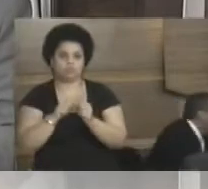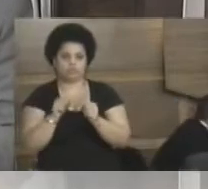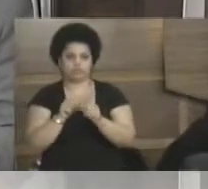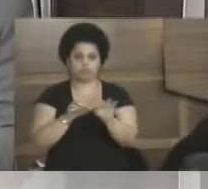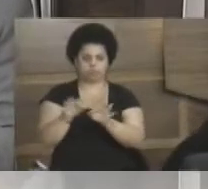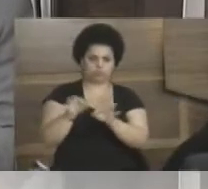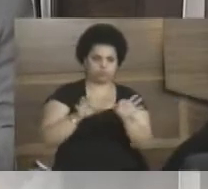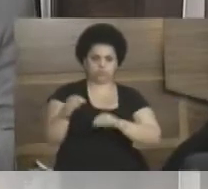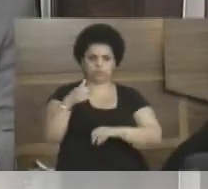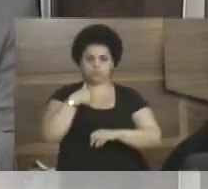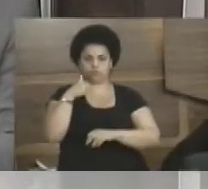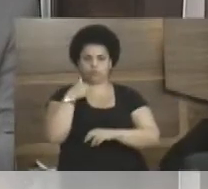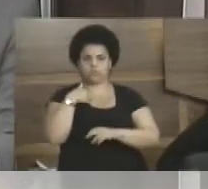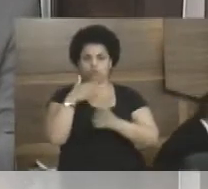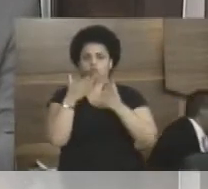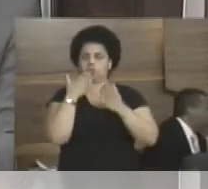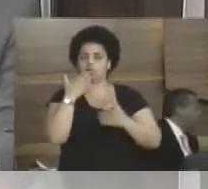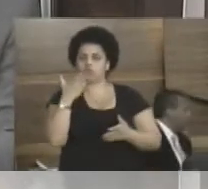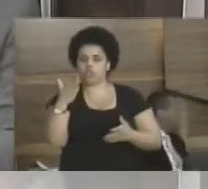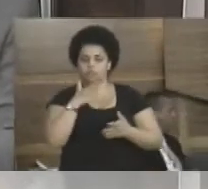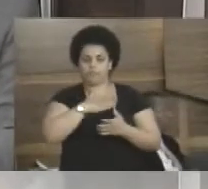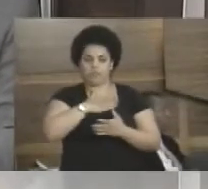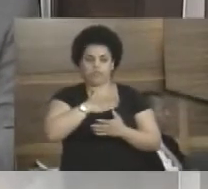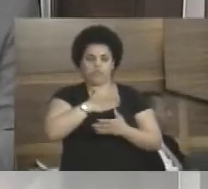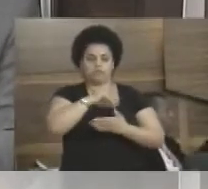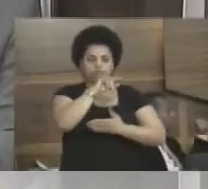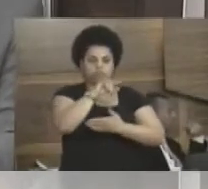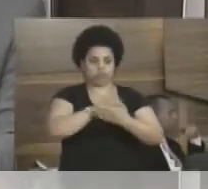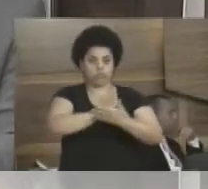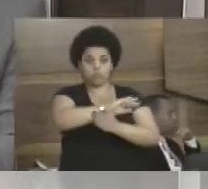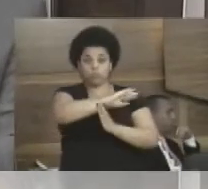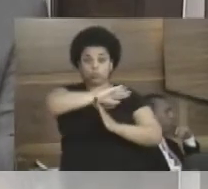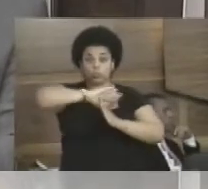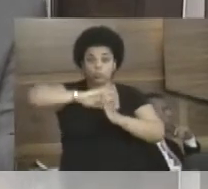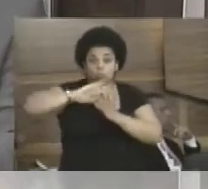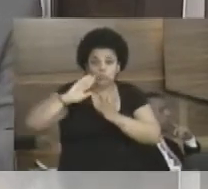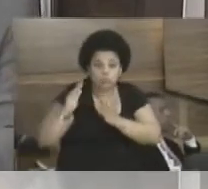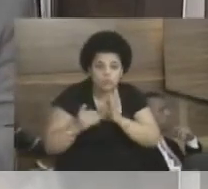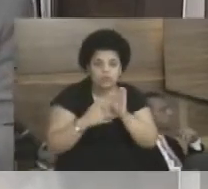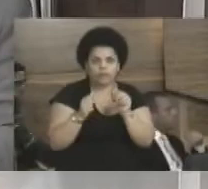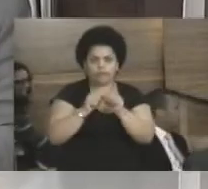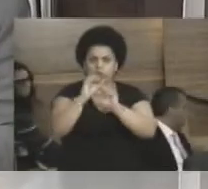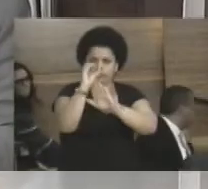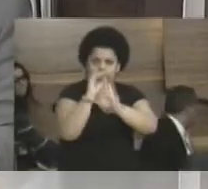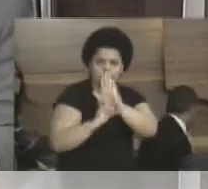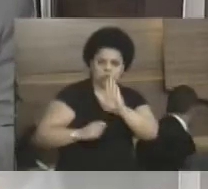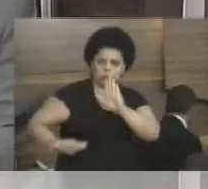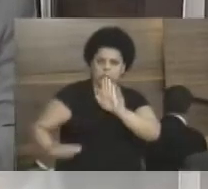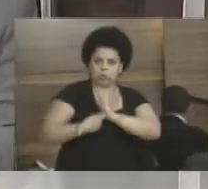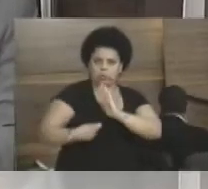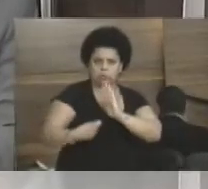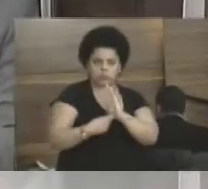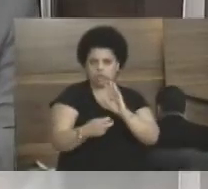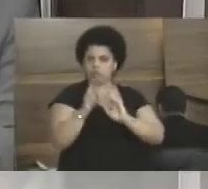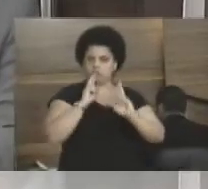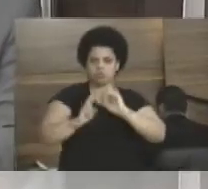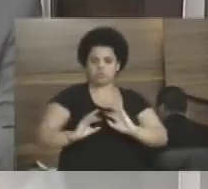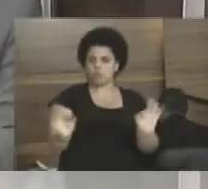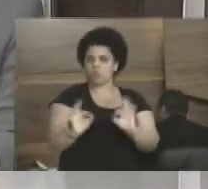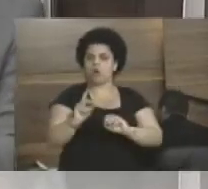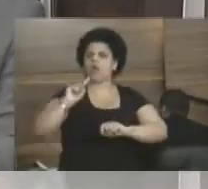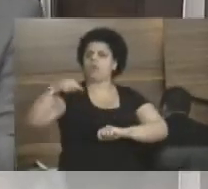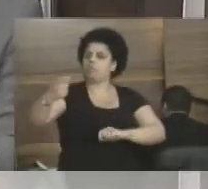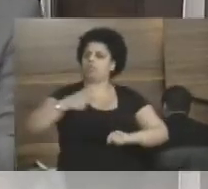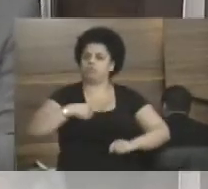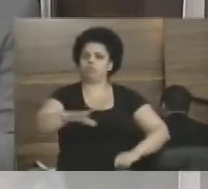levantamento dos meus requerimentos, das minhas indicações, vou primeiro fazer um ofício cobrando aquilo que não me responderam e depois